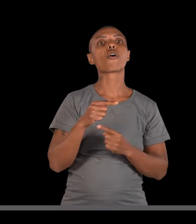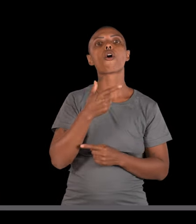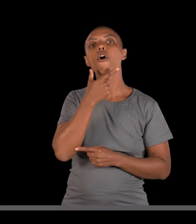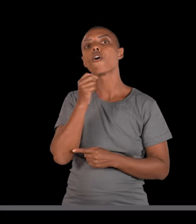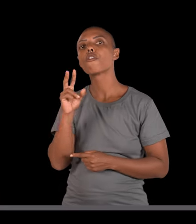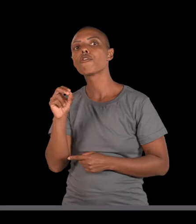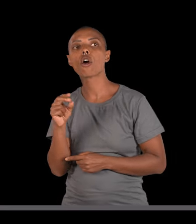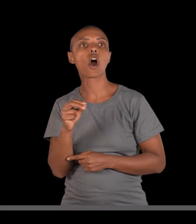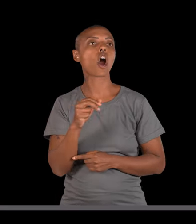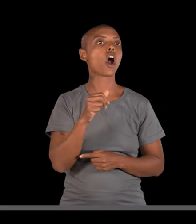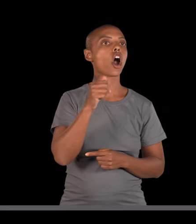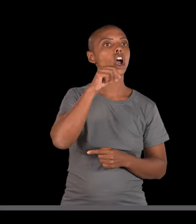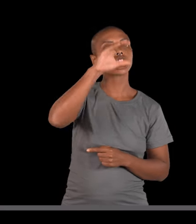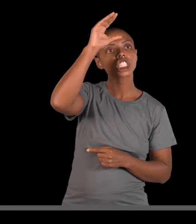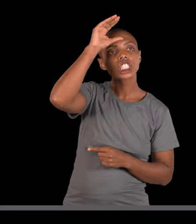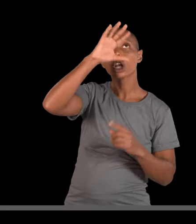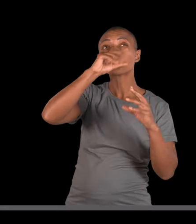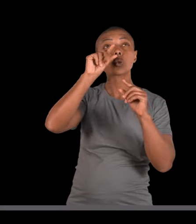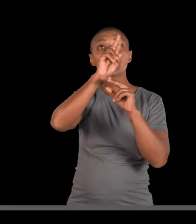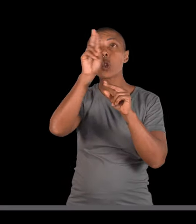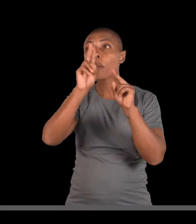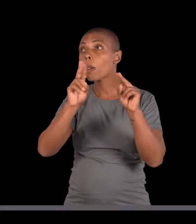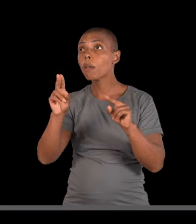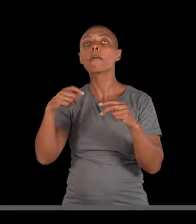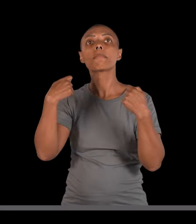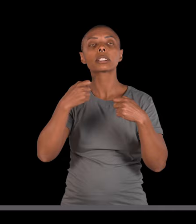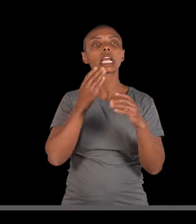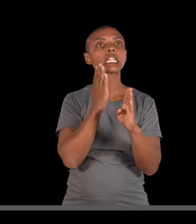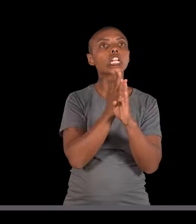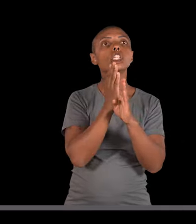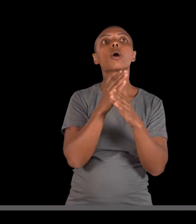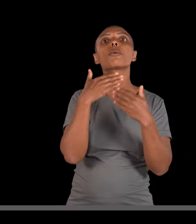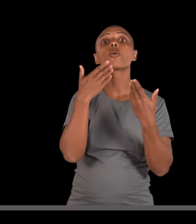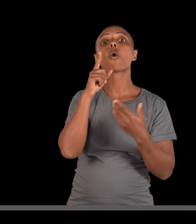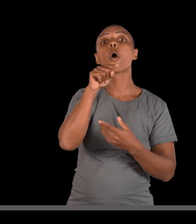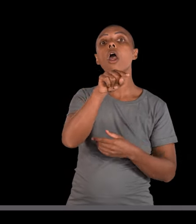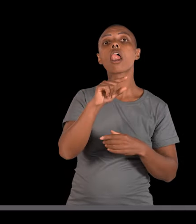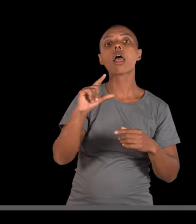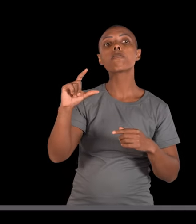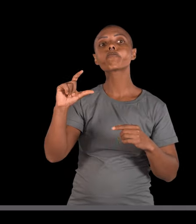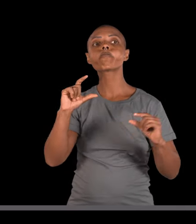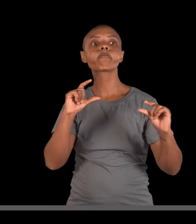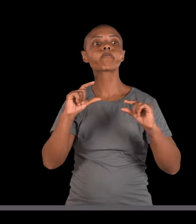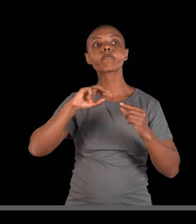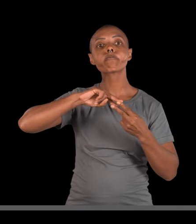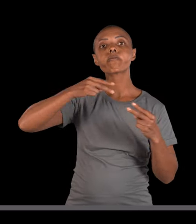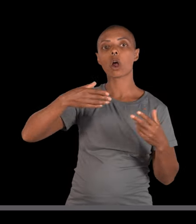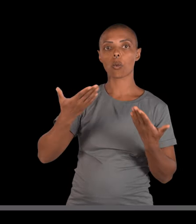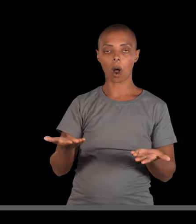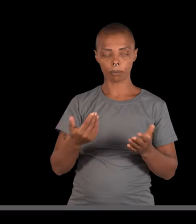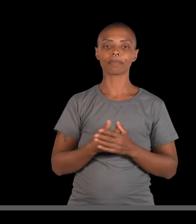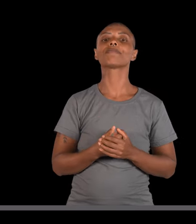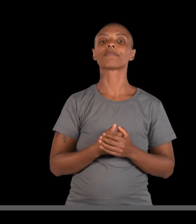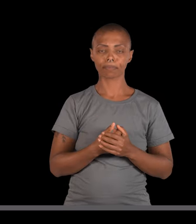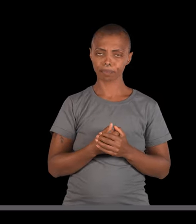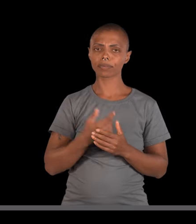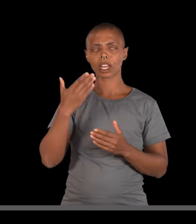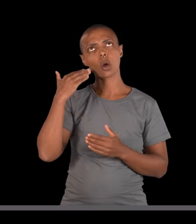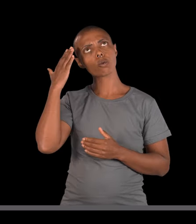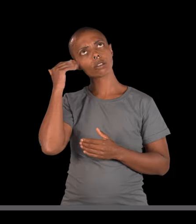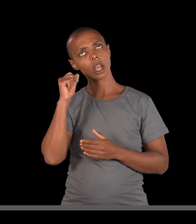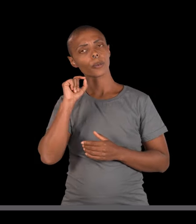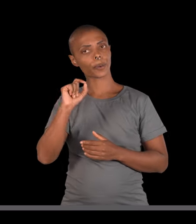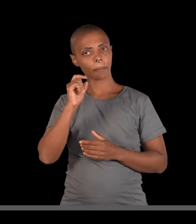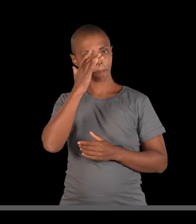Vó, tia, papagaio, todo mundo que o problema traz tente descobrir o genótipo de todos eles. Poxa, eu já